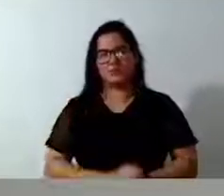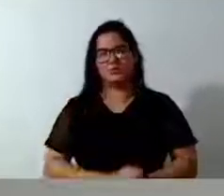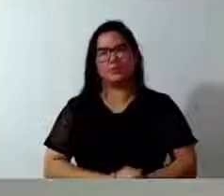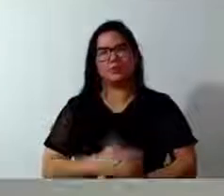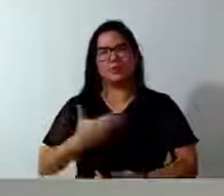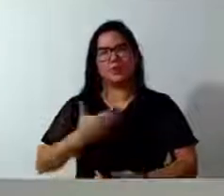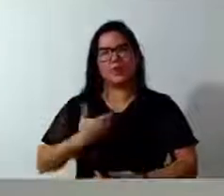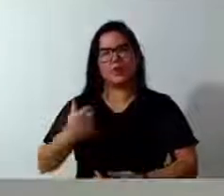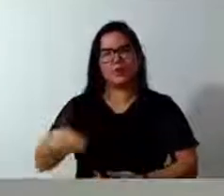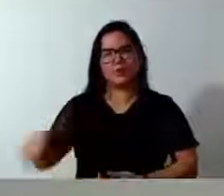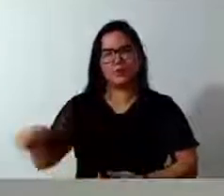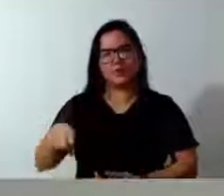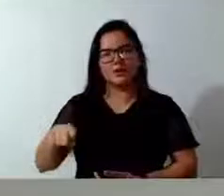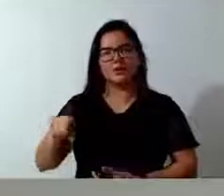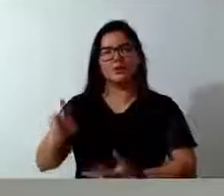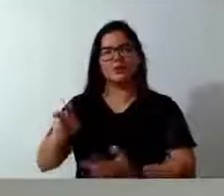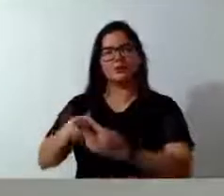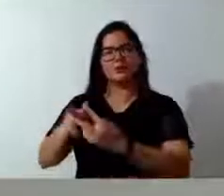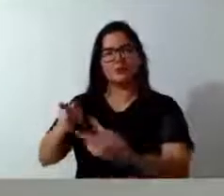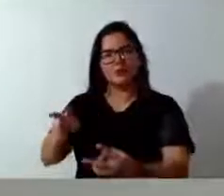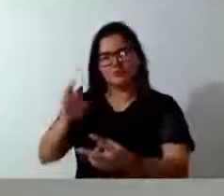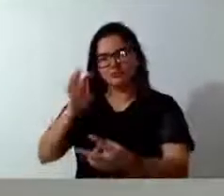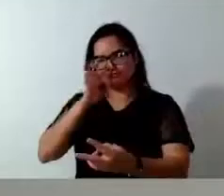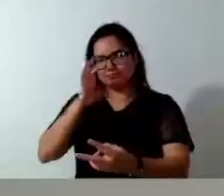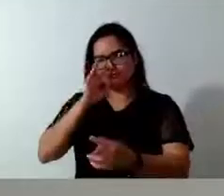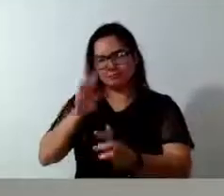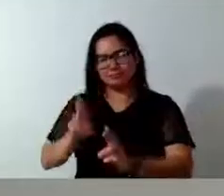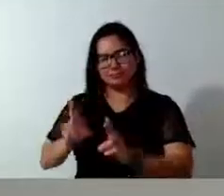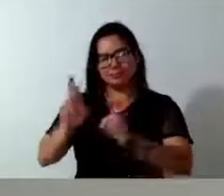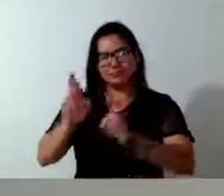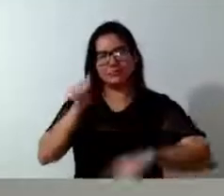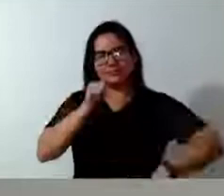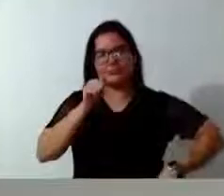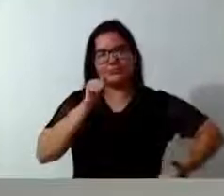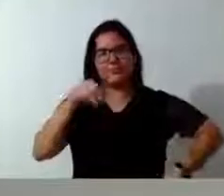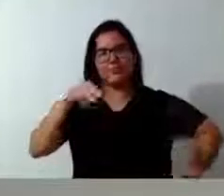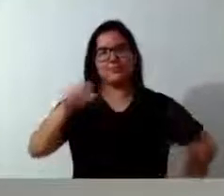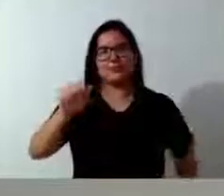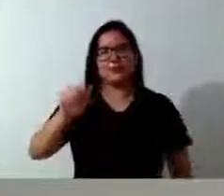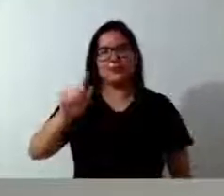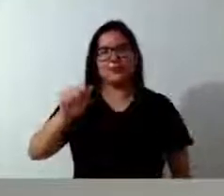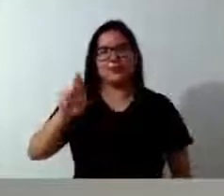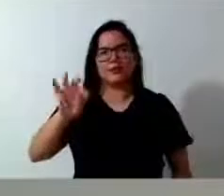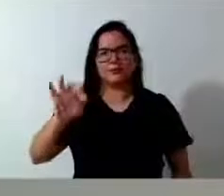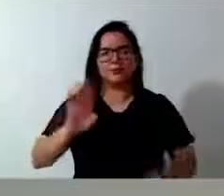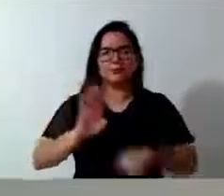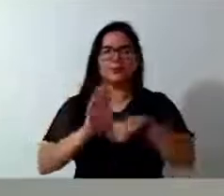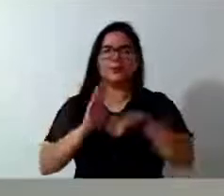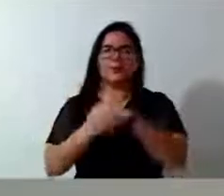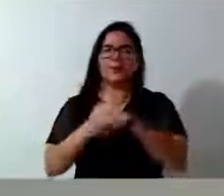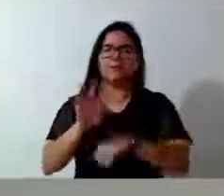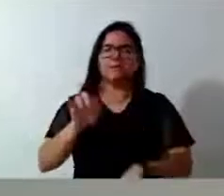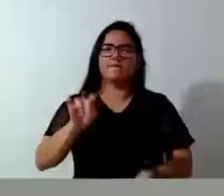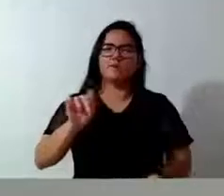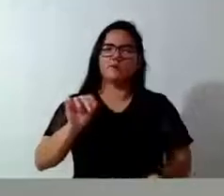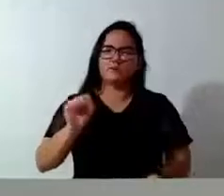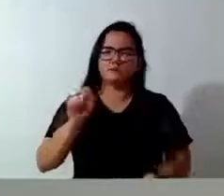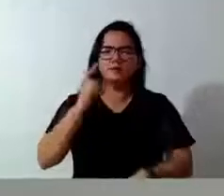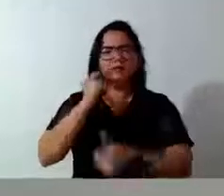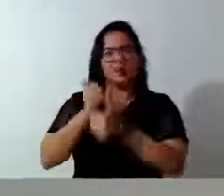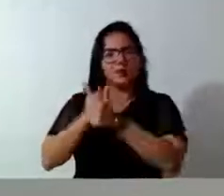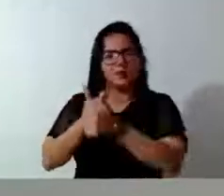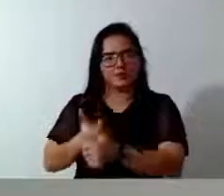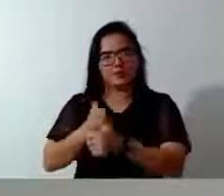amigos internautas que estão assistindo em nome da dona Solici Magarete Braginolo, Bairro Fundo, que está acompanhando, boa